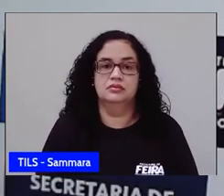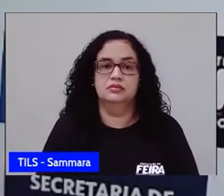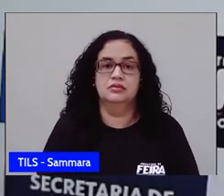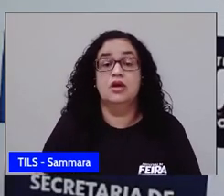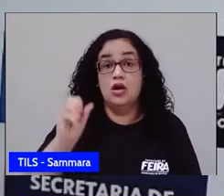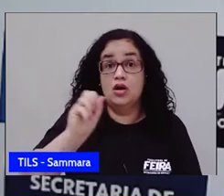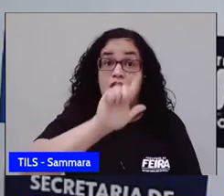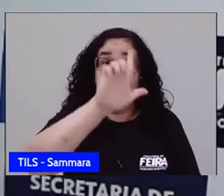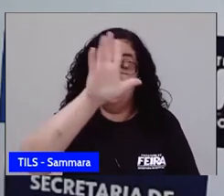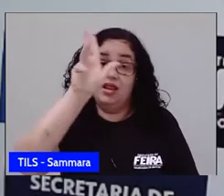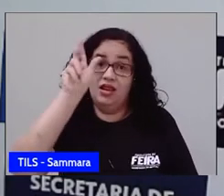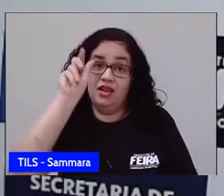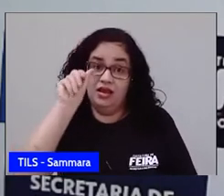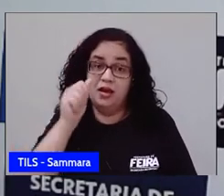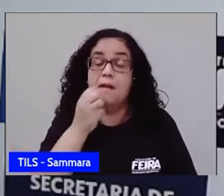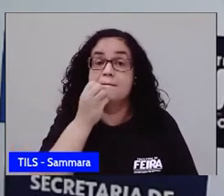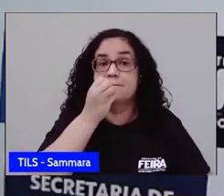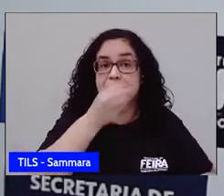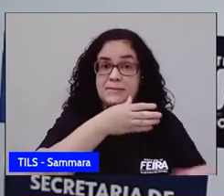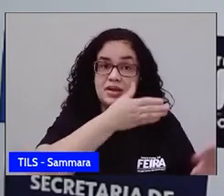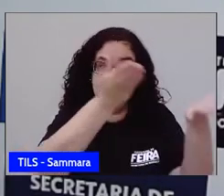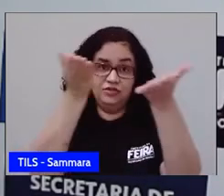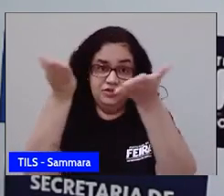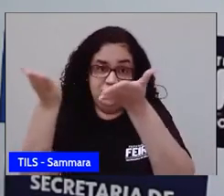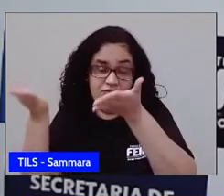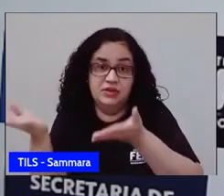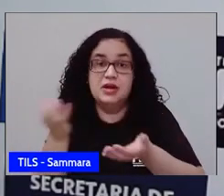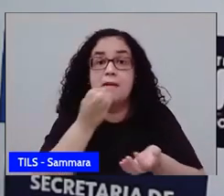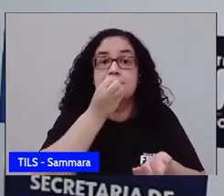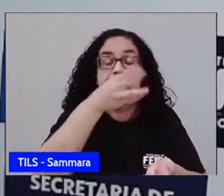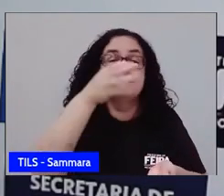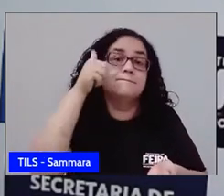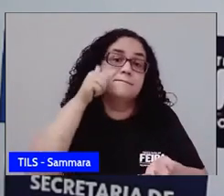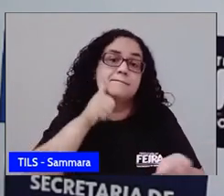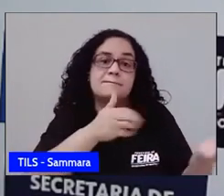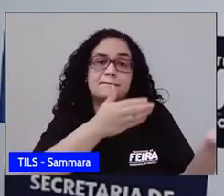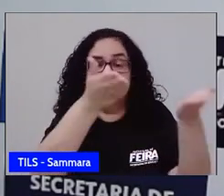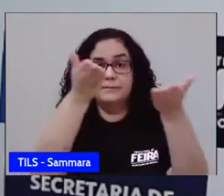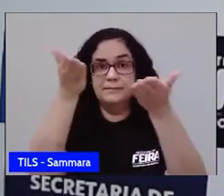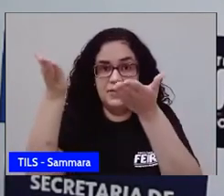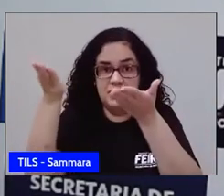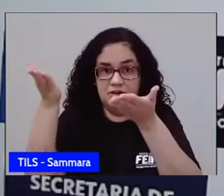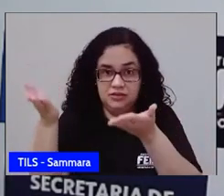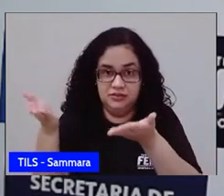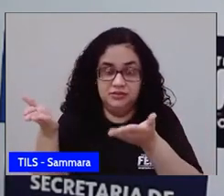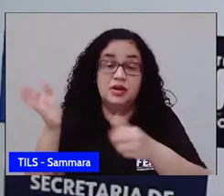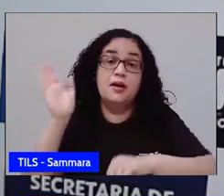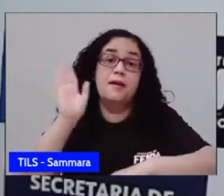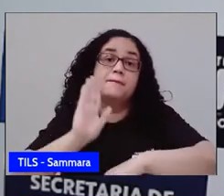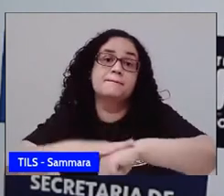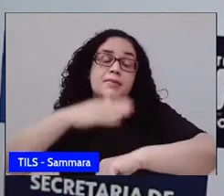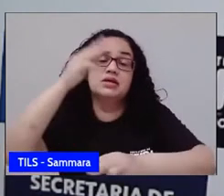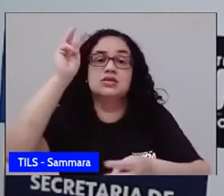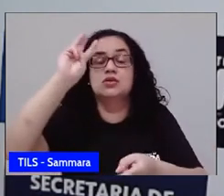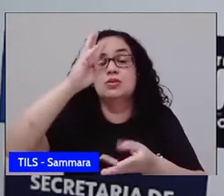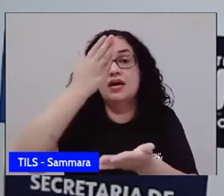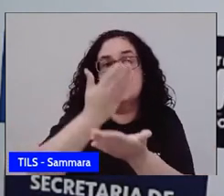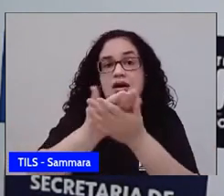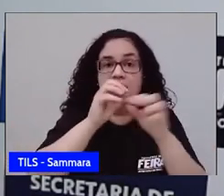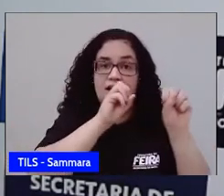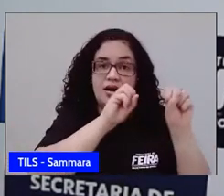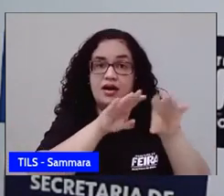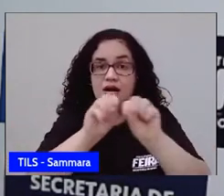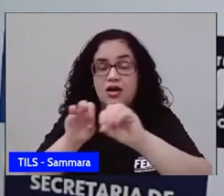Olá, sejam bem-vindos, sejam bem-vindas a mais uma aula de